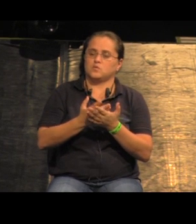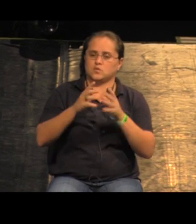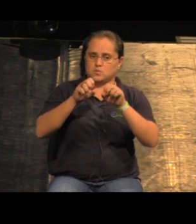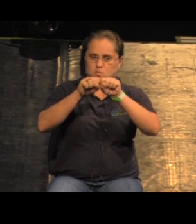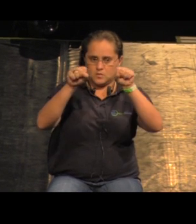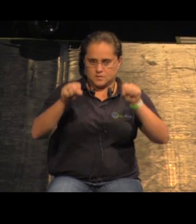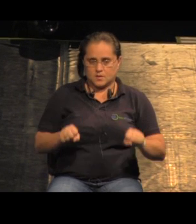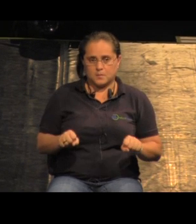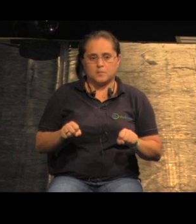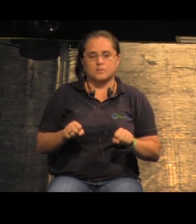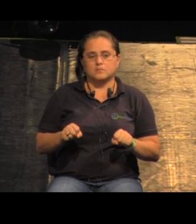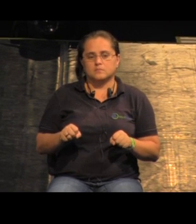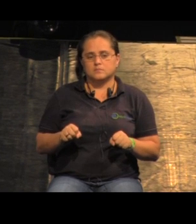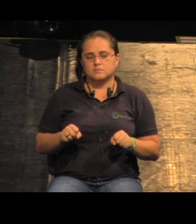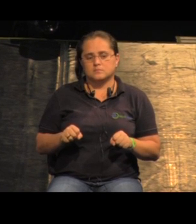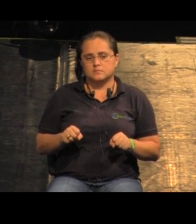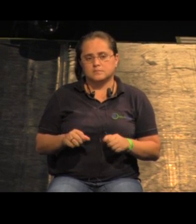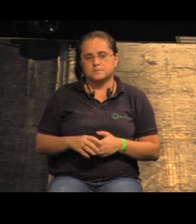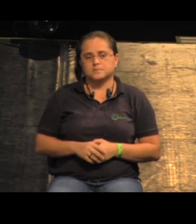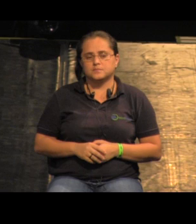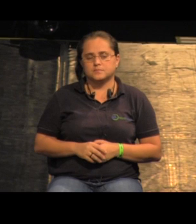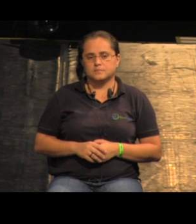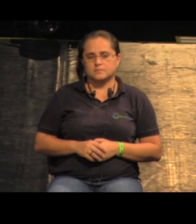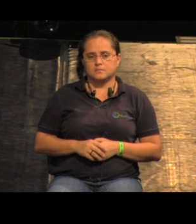sistema, então, cada